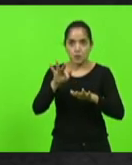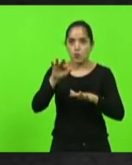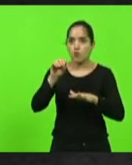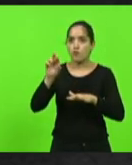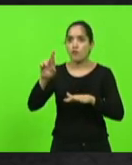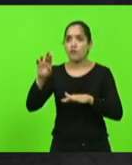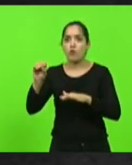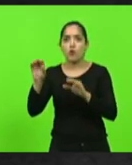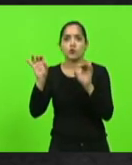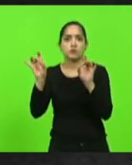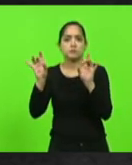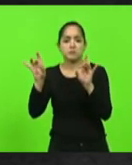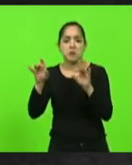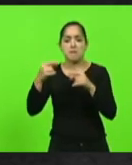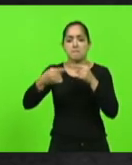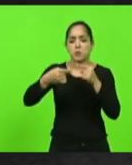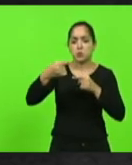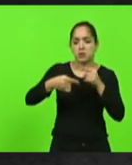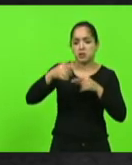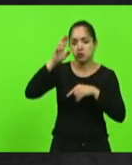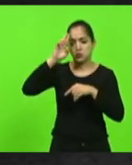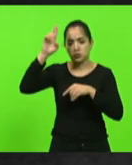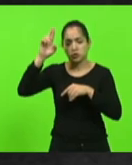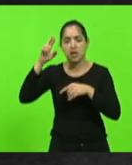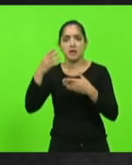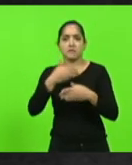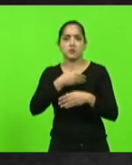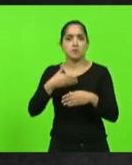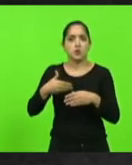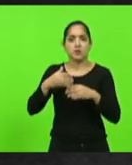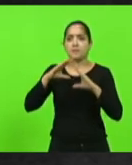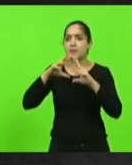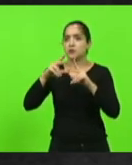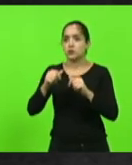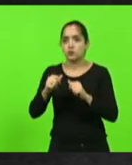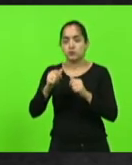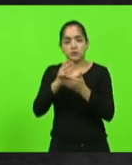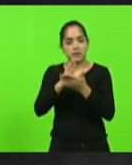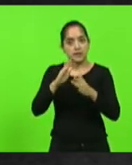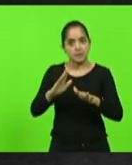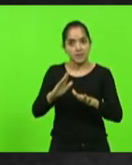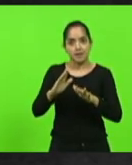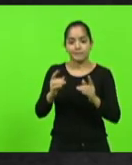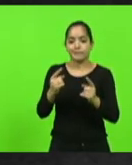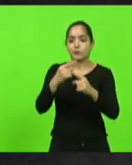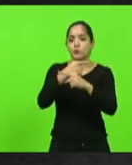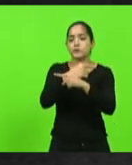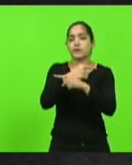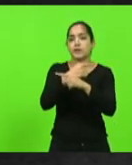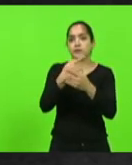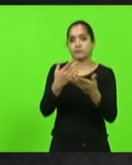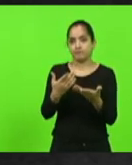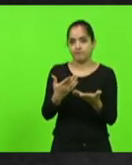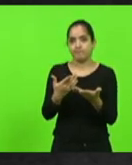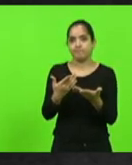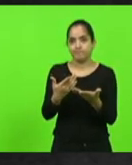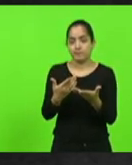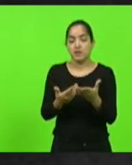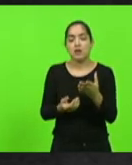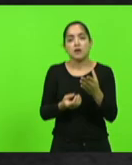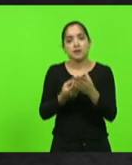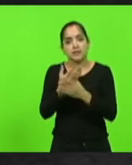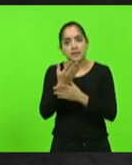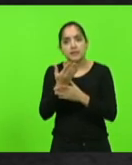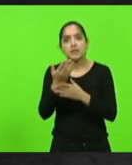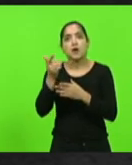político, para chefe de poder, para tudo, caminha na direção contrária, segundo o parecer do deputado. Cria mais um